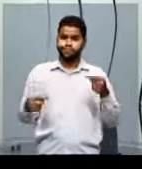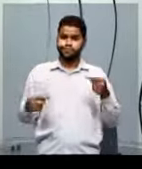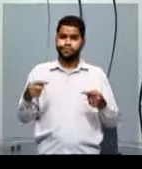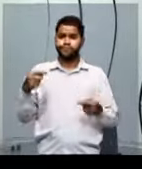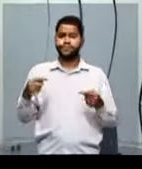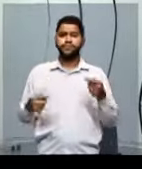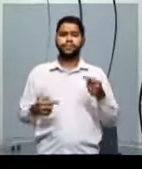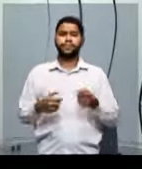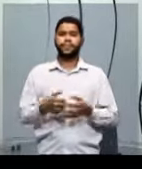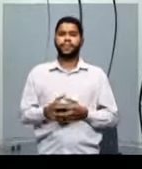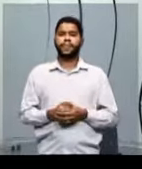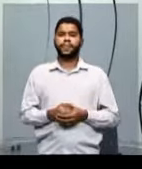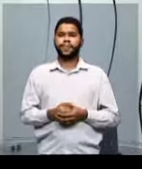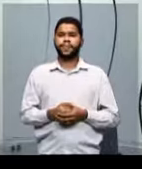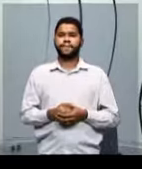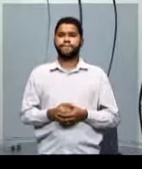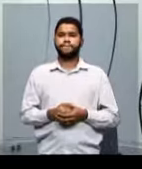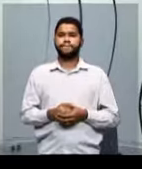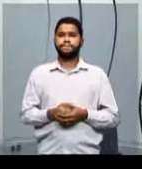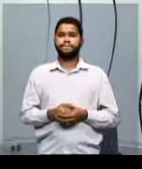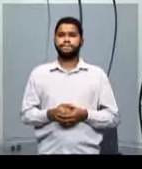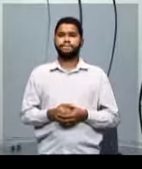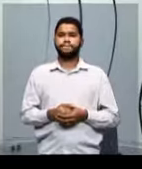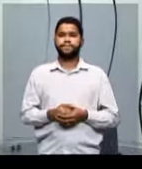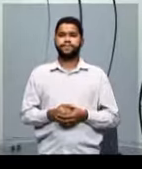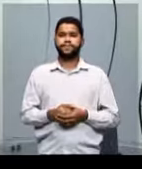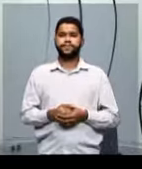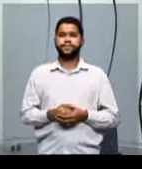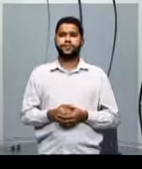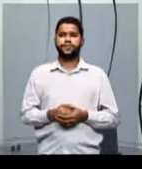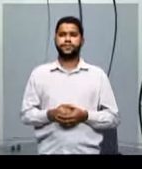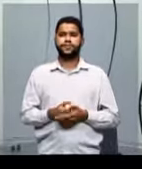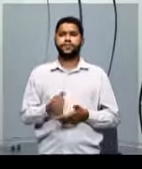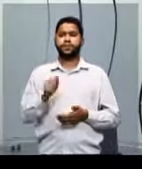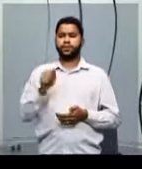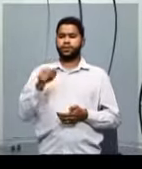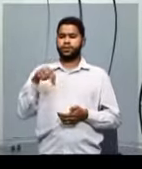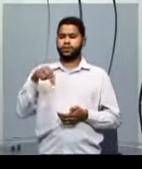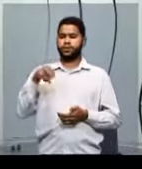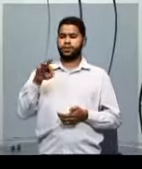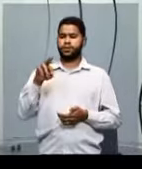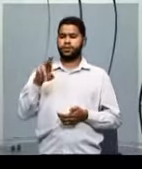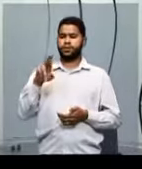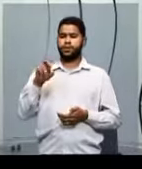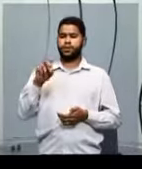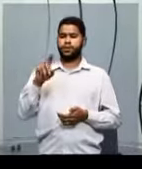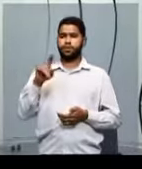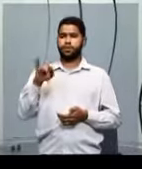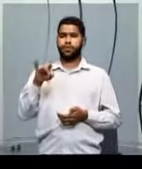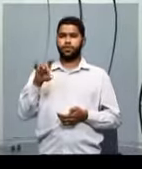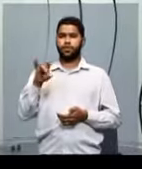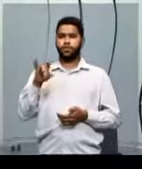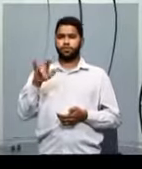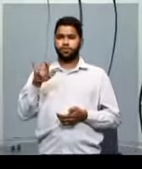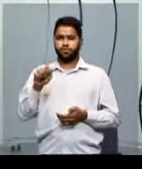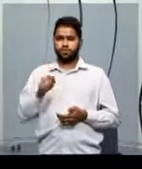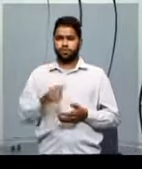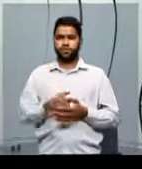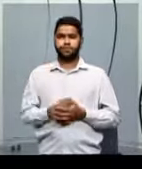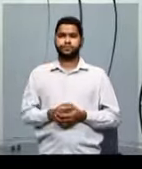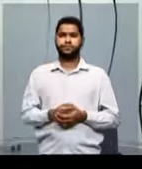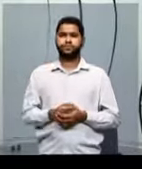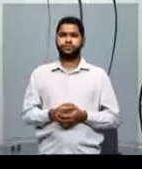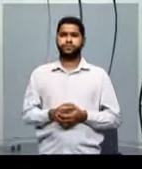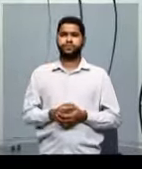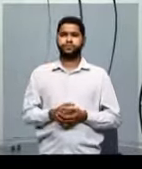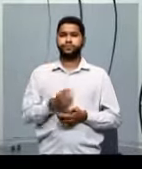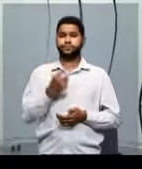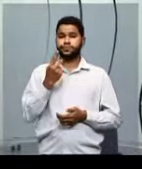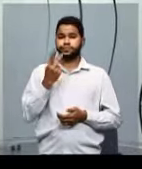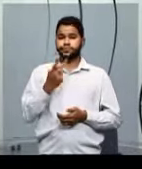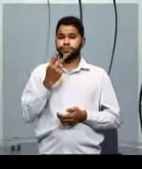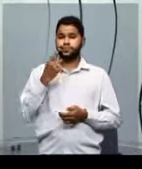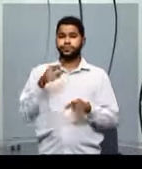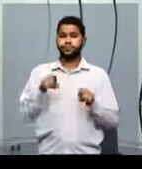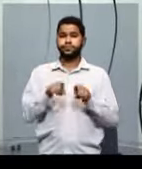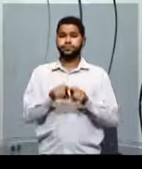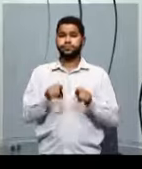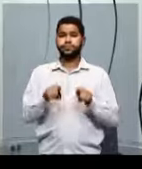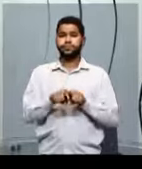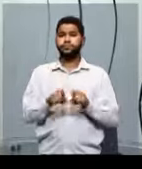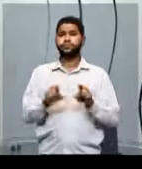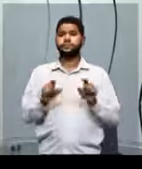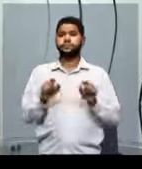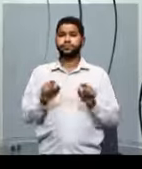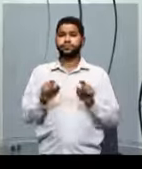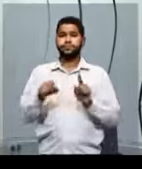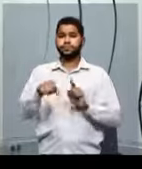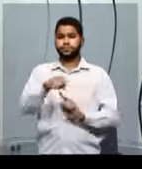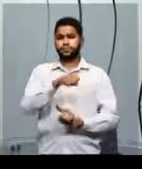a gente está falando de antropologia e nós estamos falando, obviamente, de